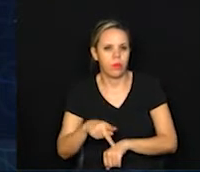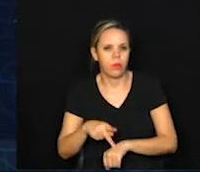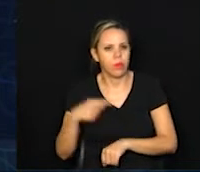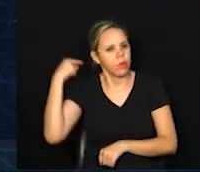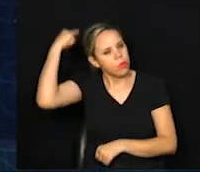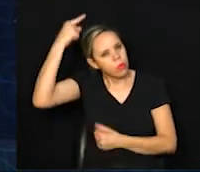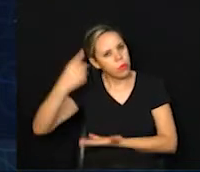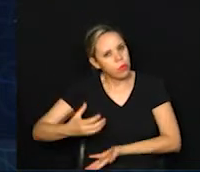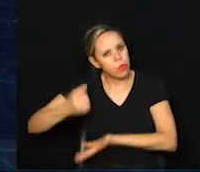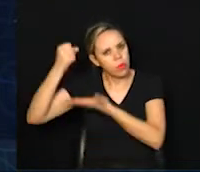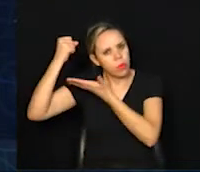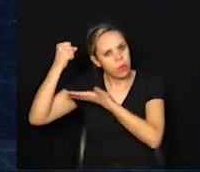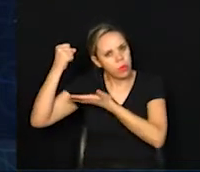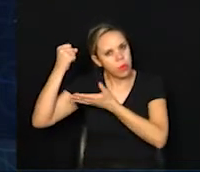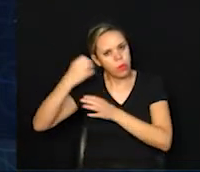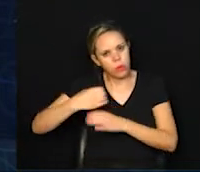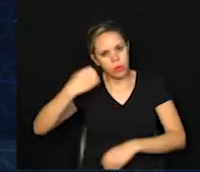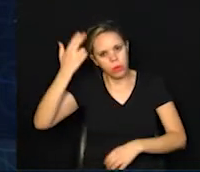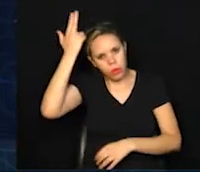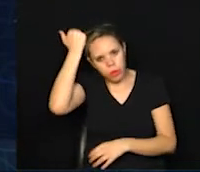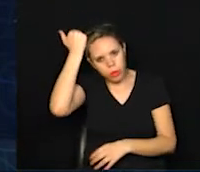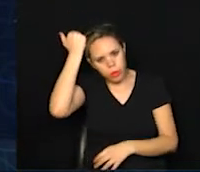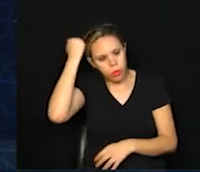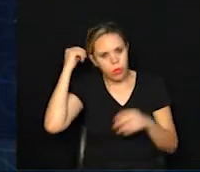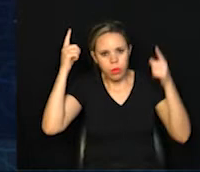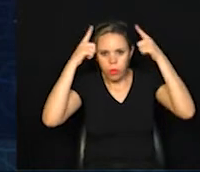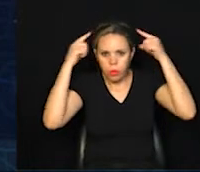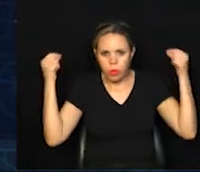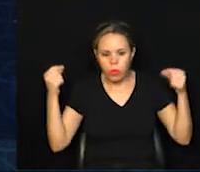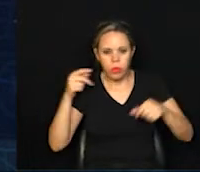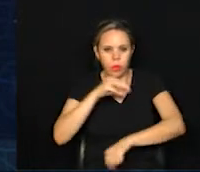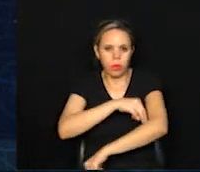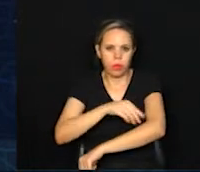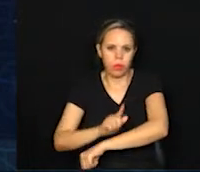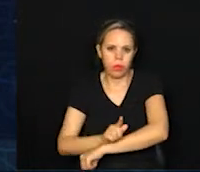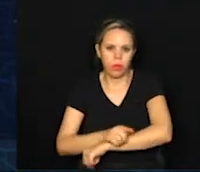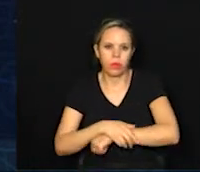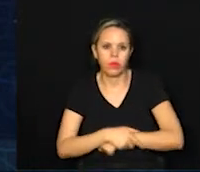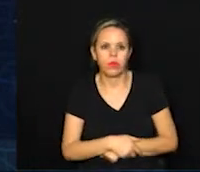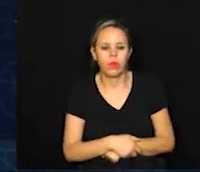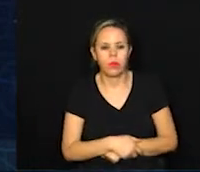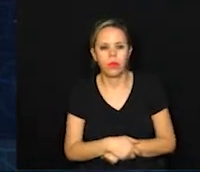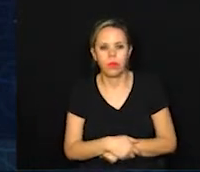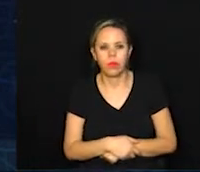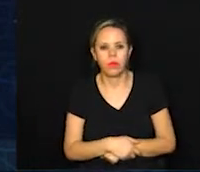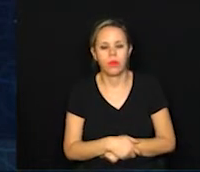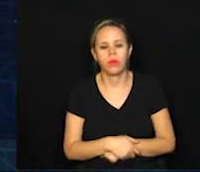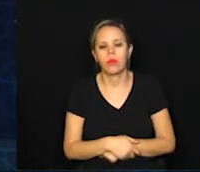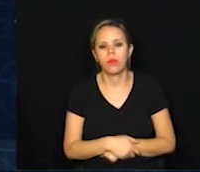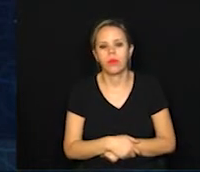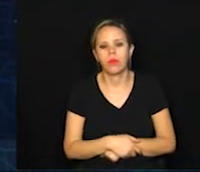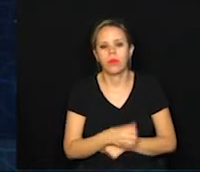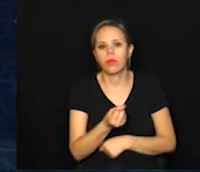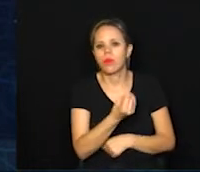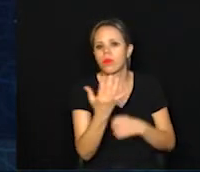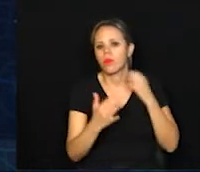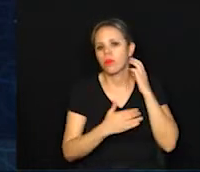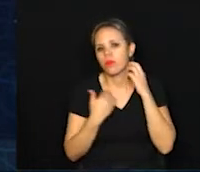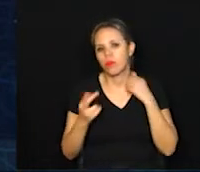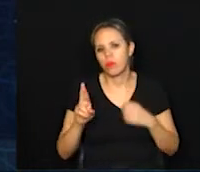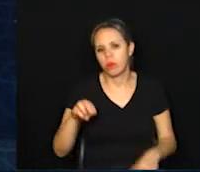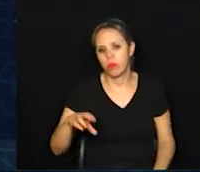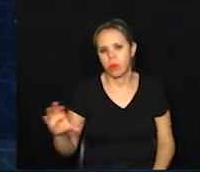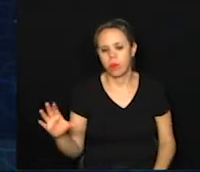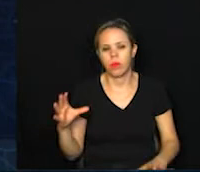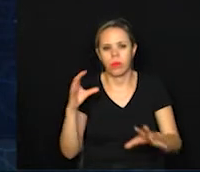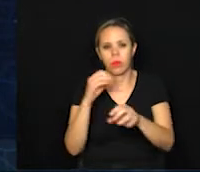Pedreira, Santo Antônio de Posse, Engenheiro Coelho, Olambra e Morungaba. Agora nós vamos falar dos óbitos na RMC.